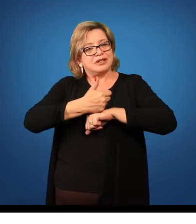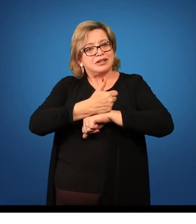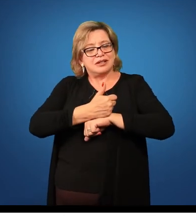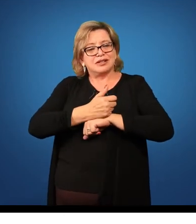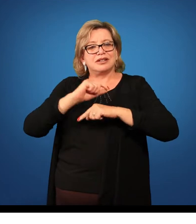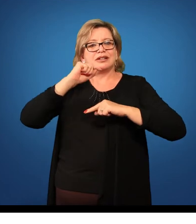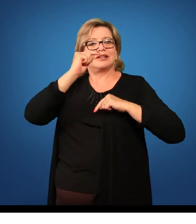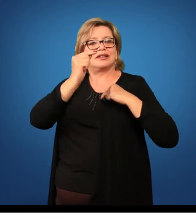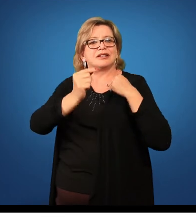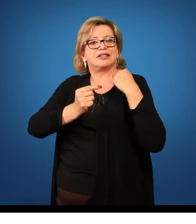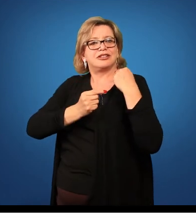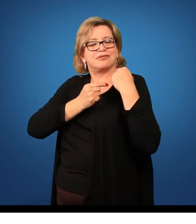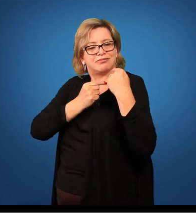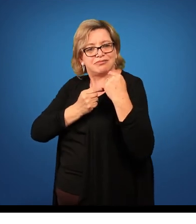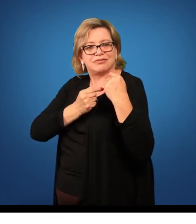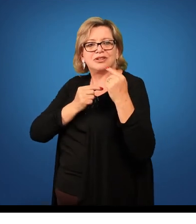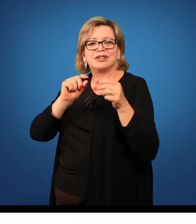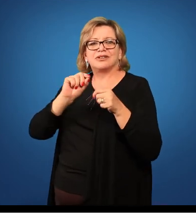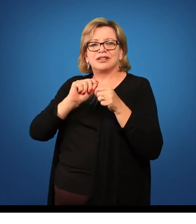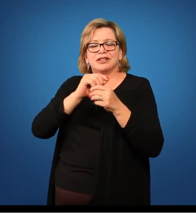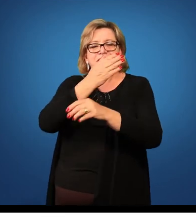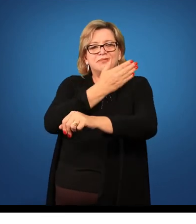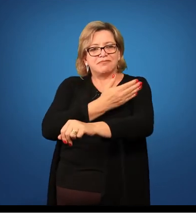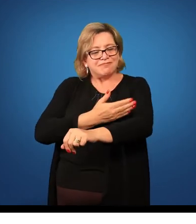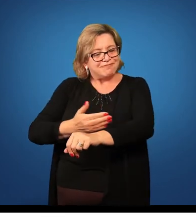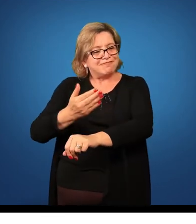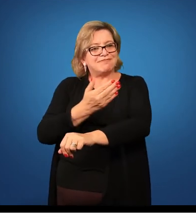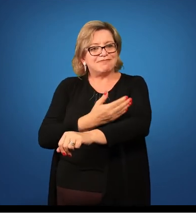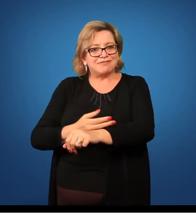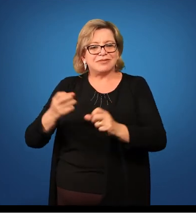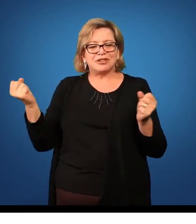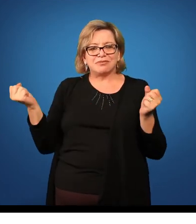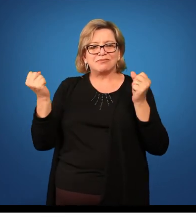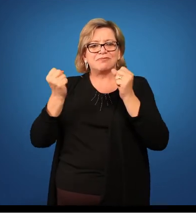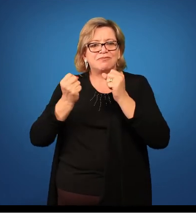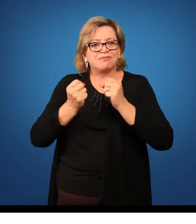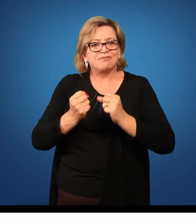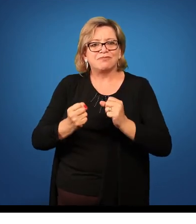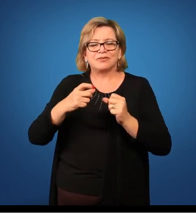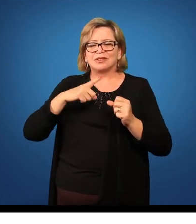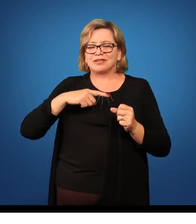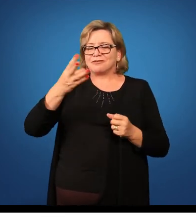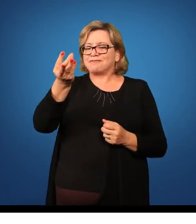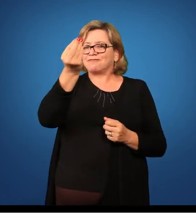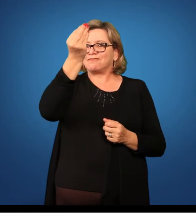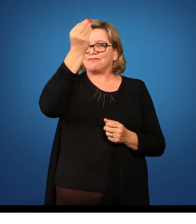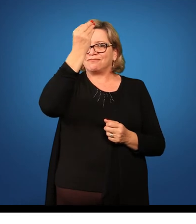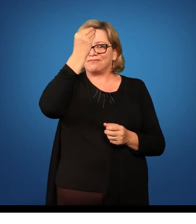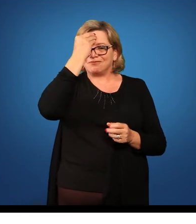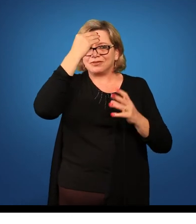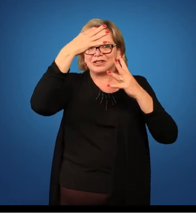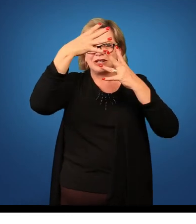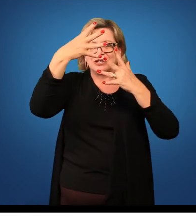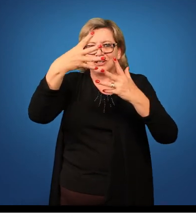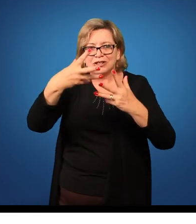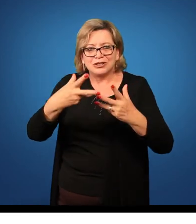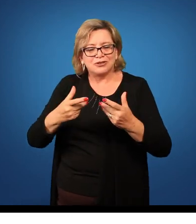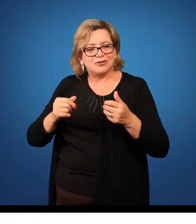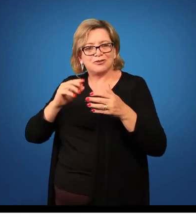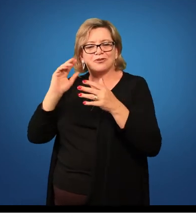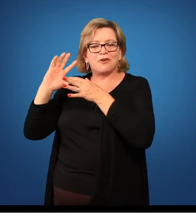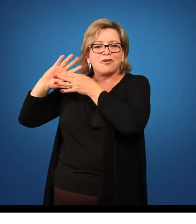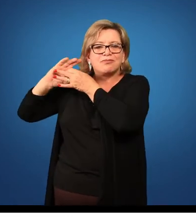propor práticas onde sejam possíveis ter assimilação de todo esse